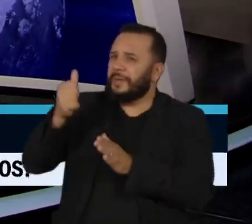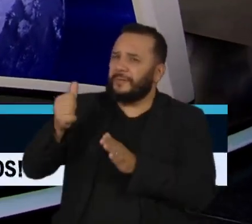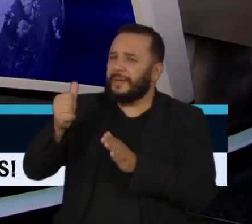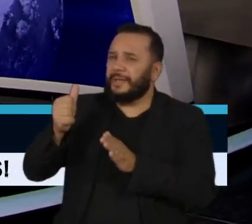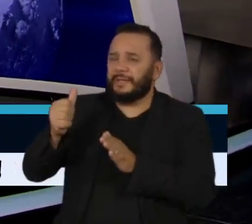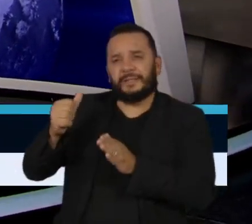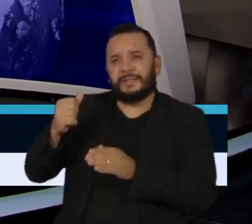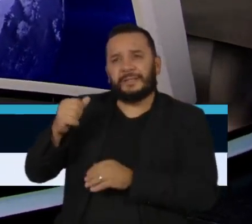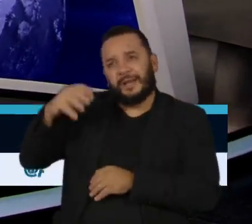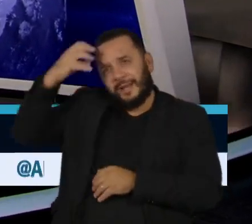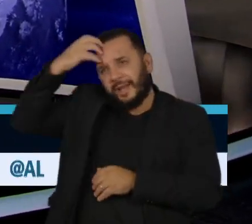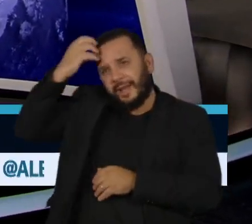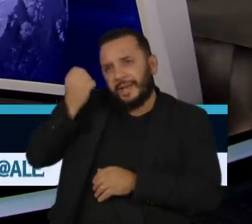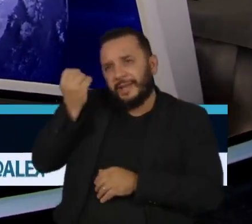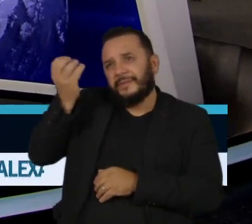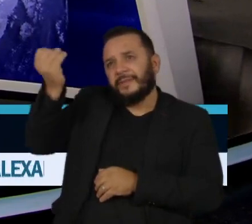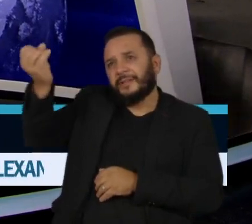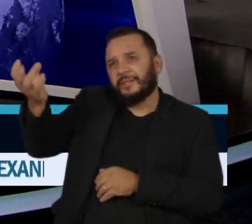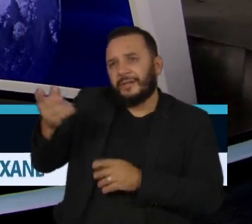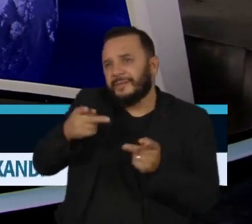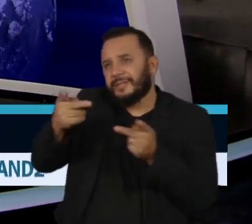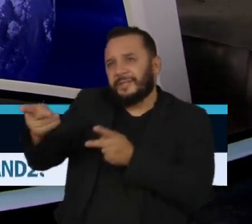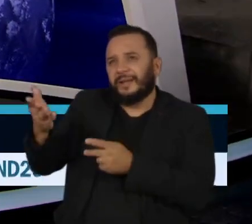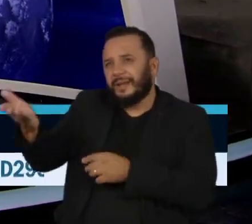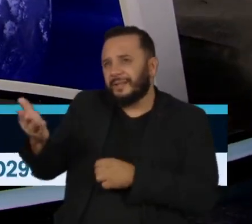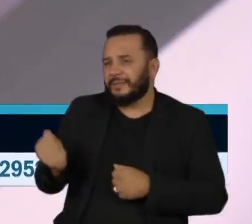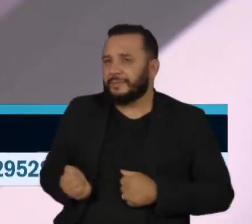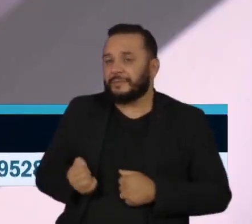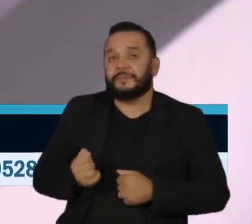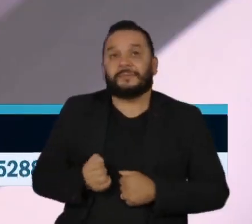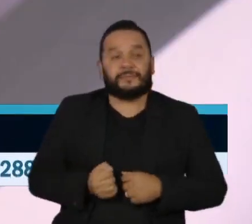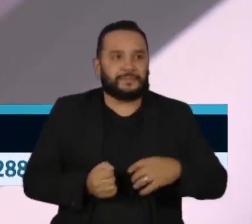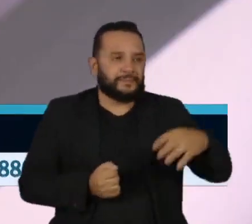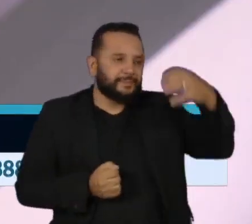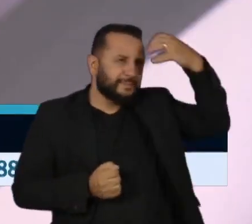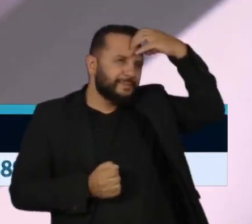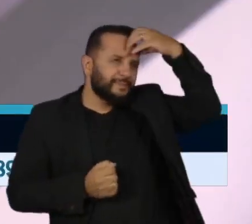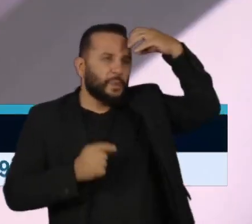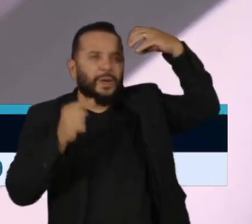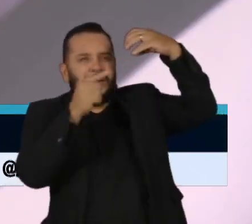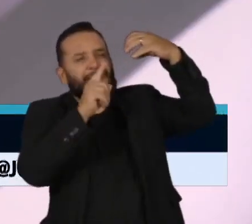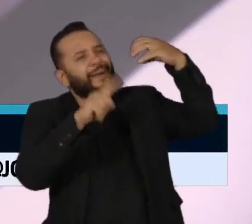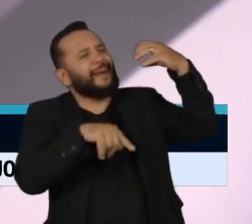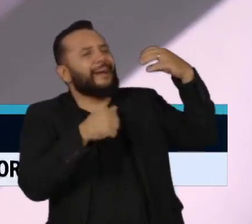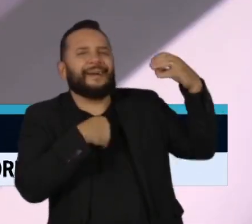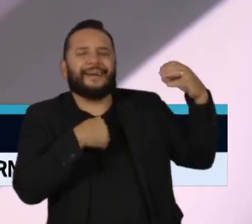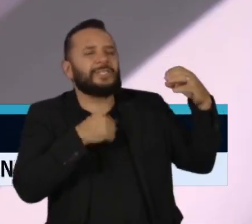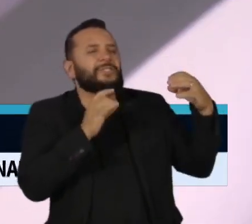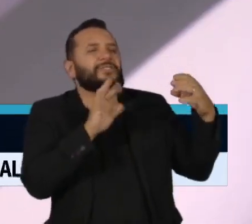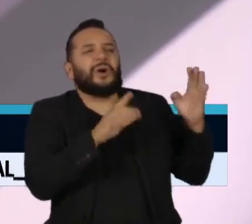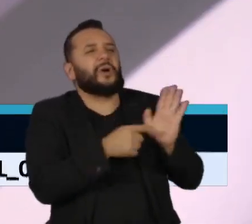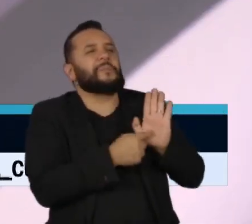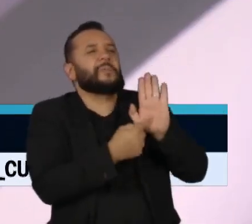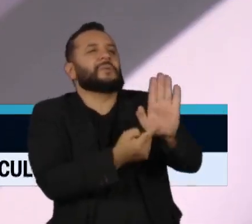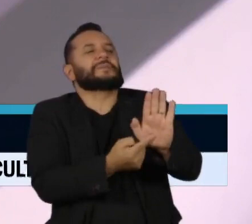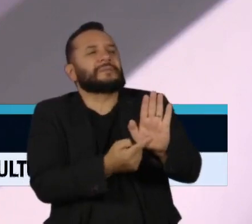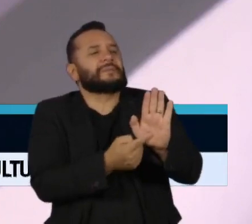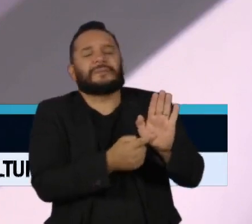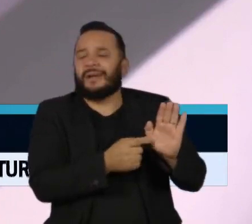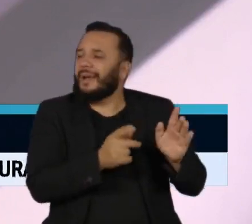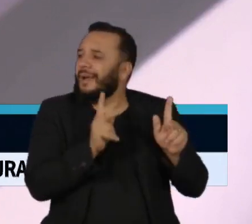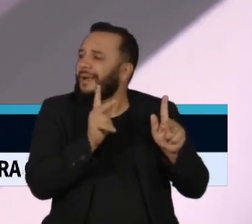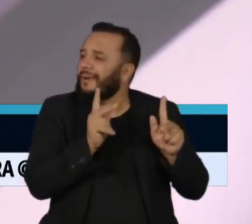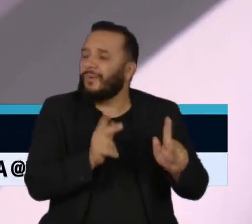peso importante, relevante, Denilde? Délio, o rei é simbólico e ele tem um papel de quase relações